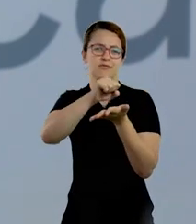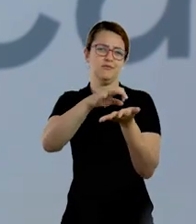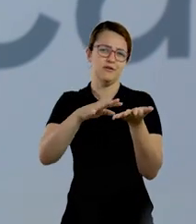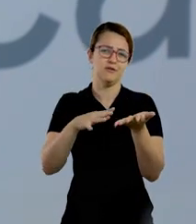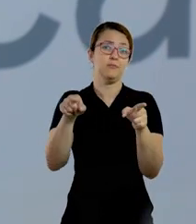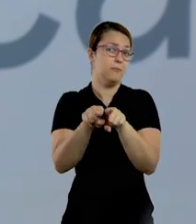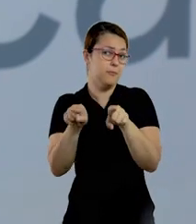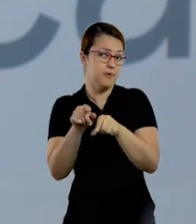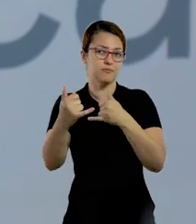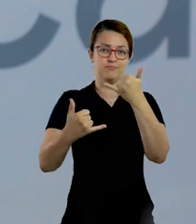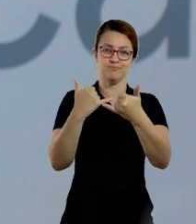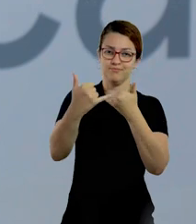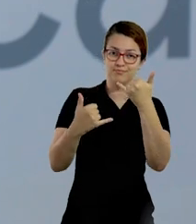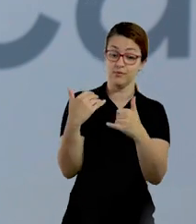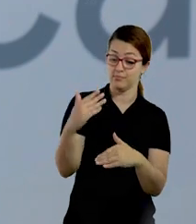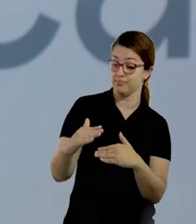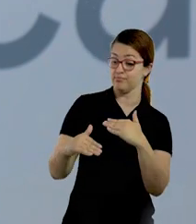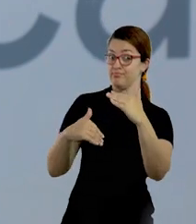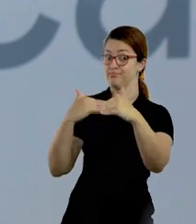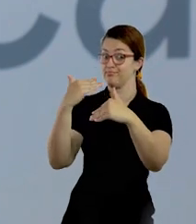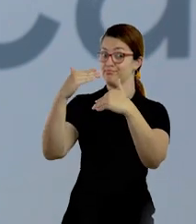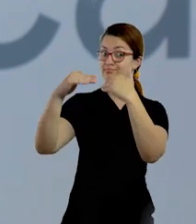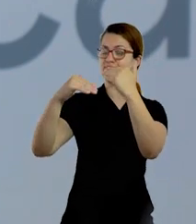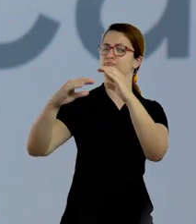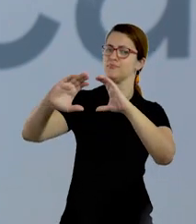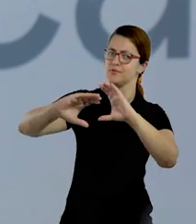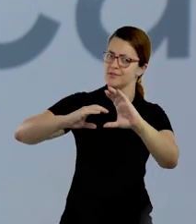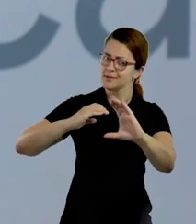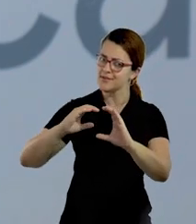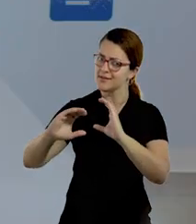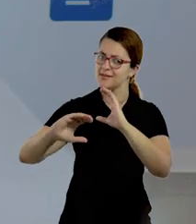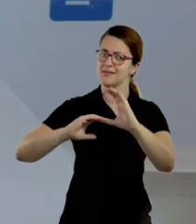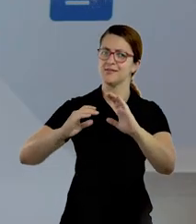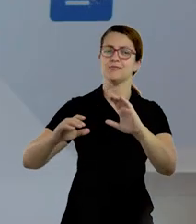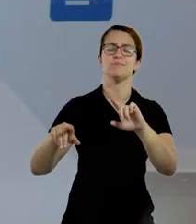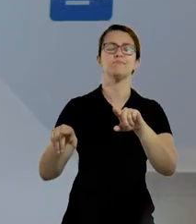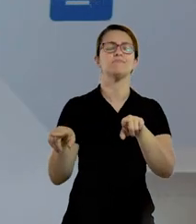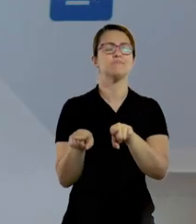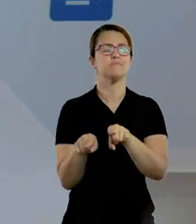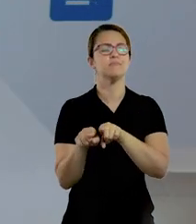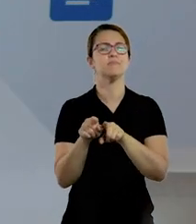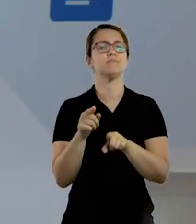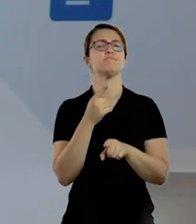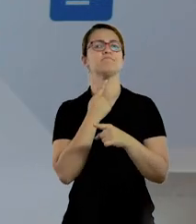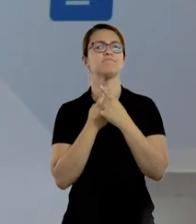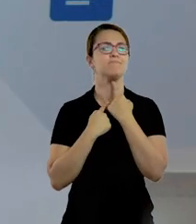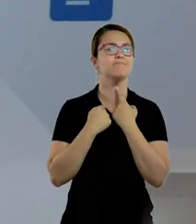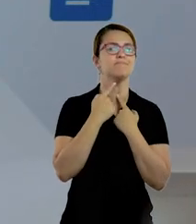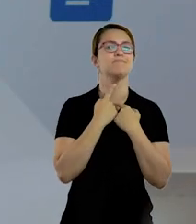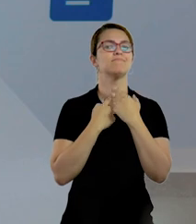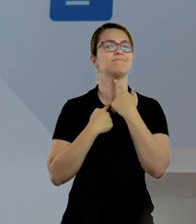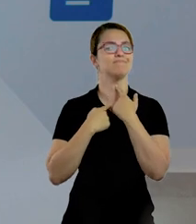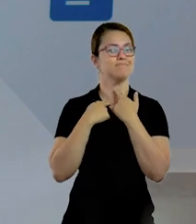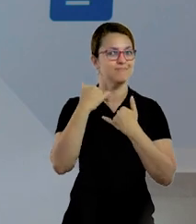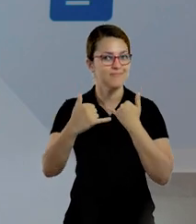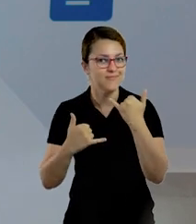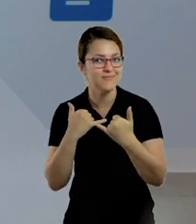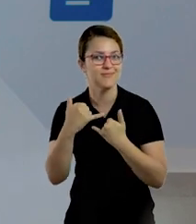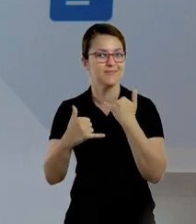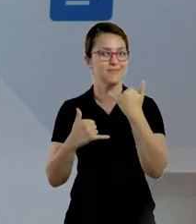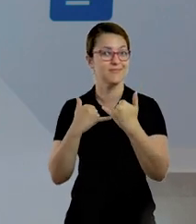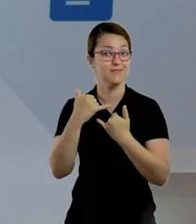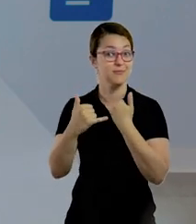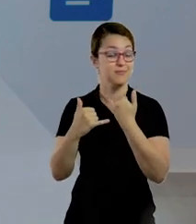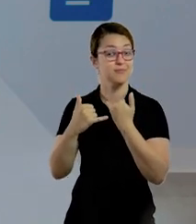que vão desenvolver a comunicação da criança nos desejos que ela deve apresentar durante a brincadeira